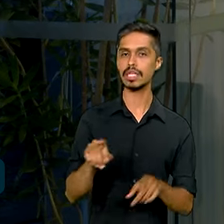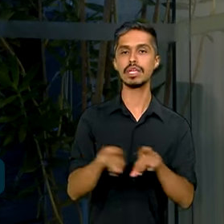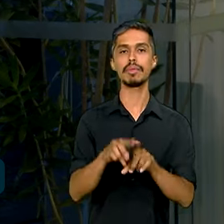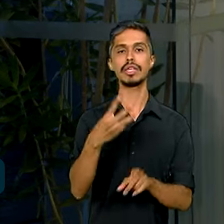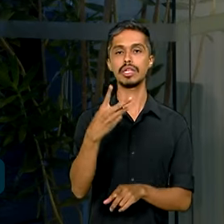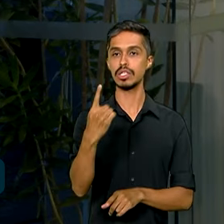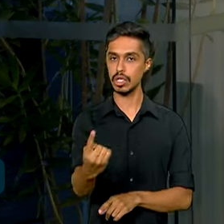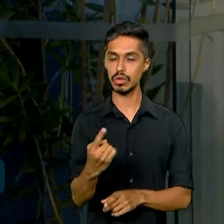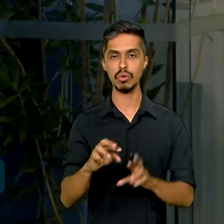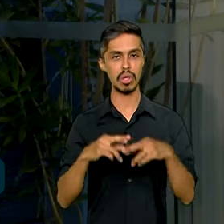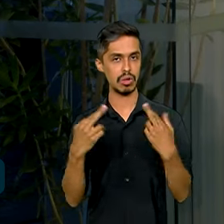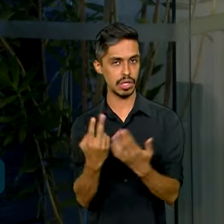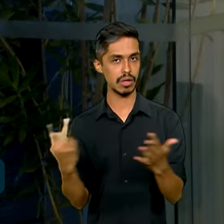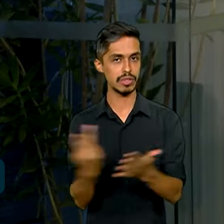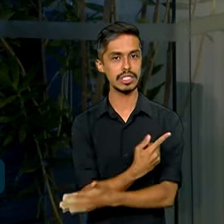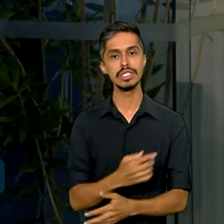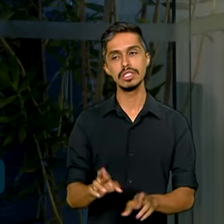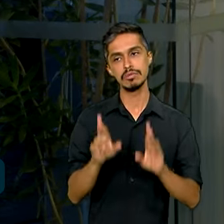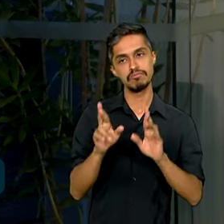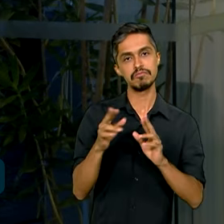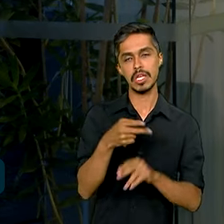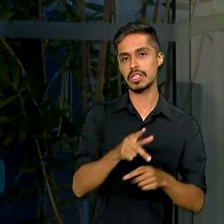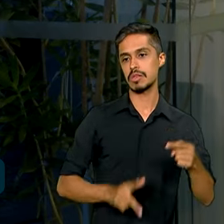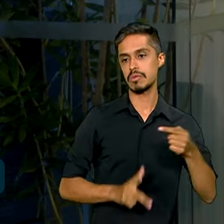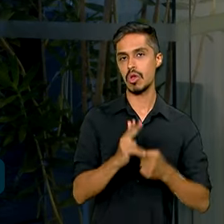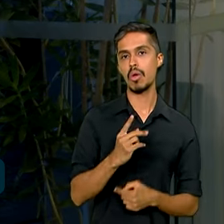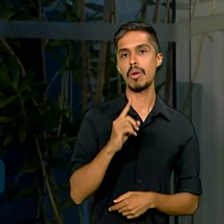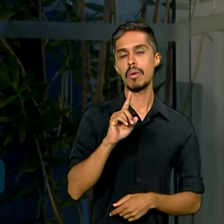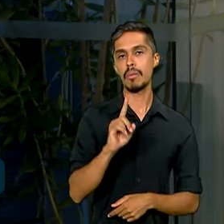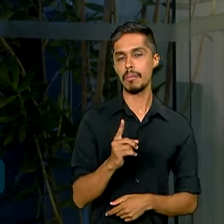e a expectativa, por enquanto, é desse corte de meio ponto percentual.